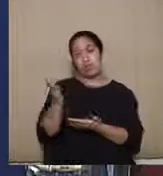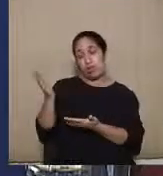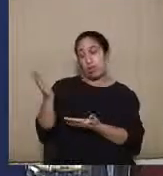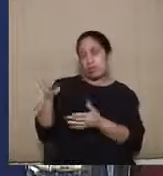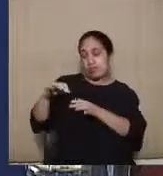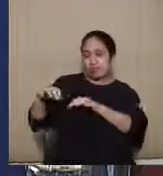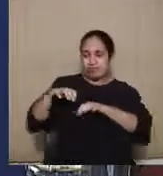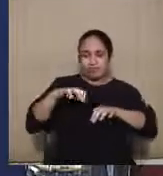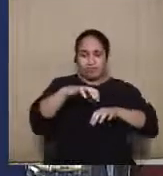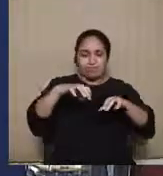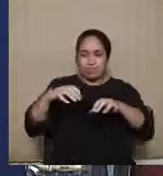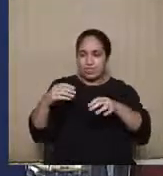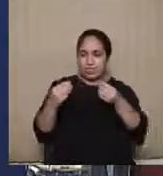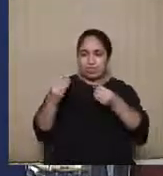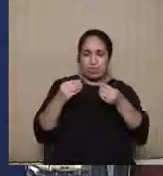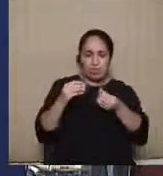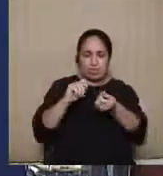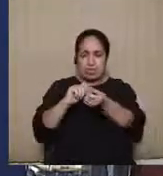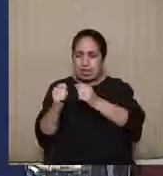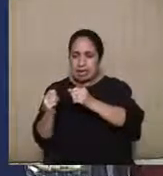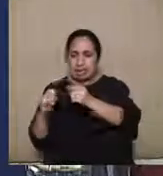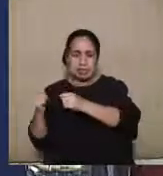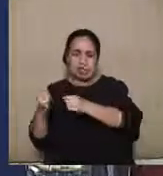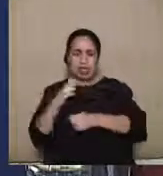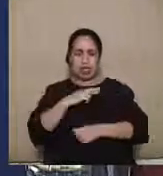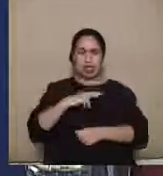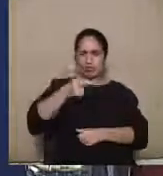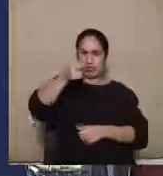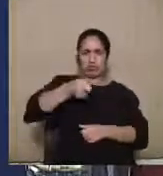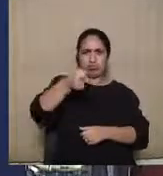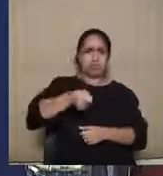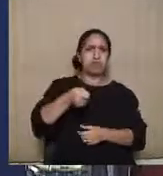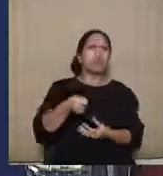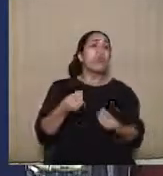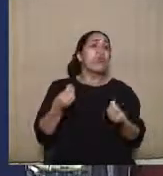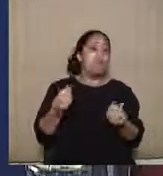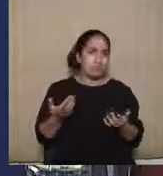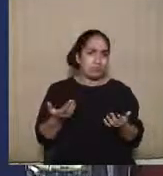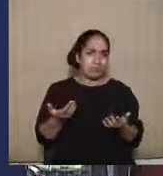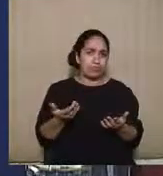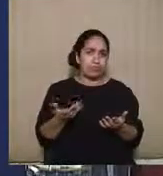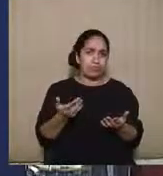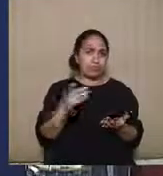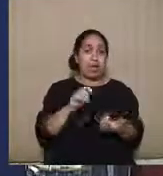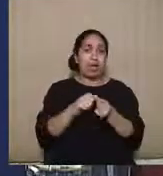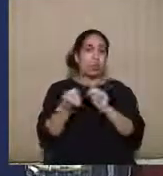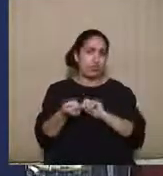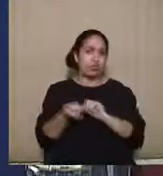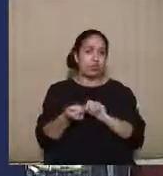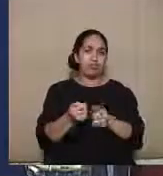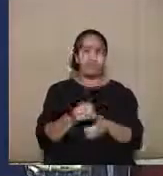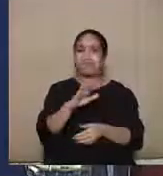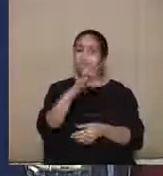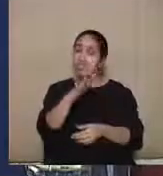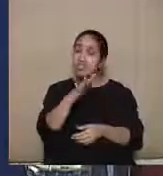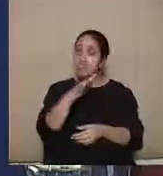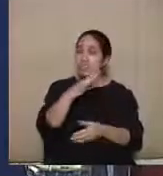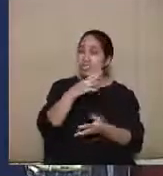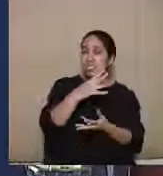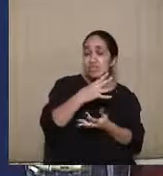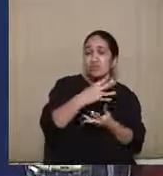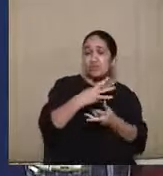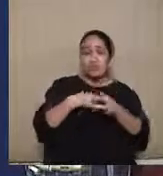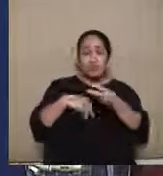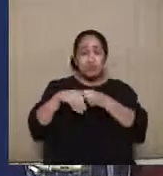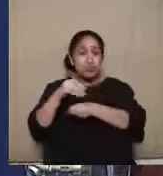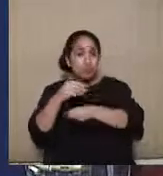das caixinhas, seja difícil de colocar o abuso de poder religioso, só como, né, é que às vezes ele vai se misturar ali com